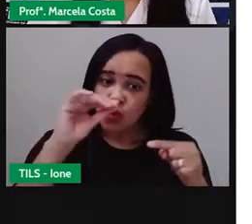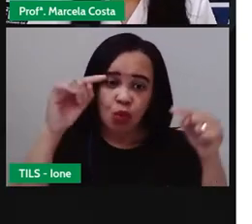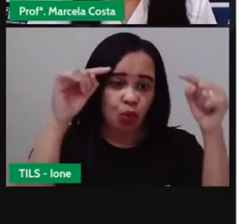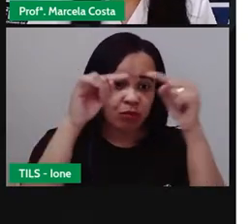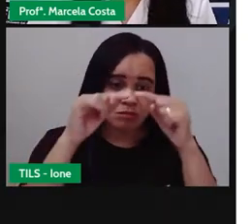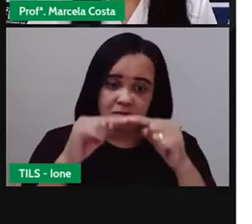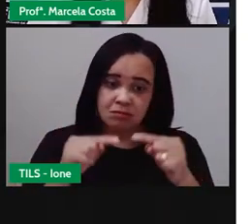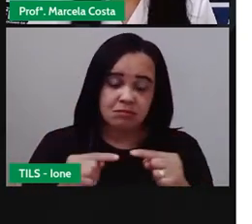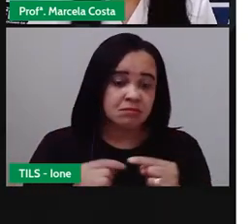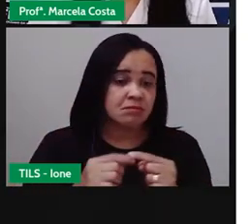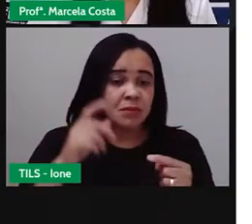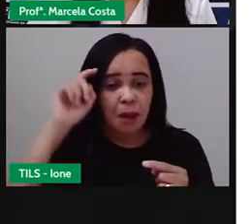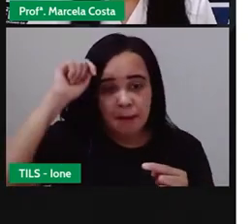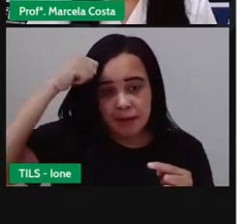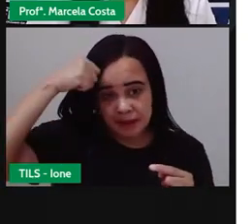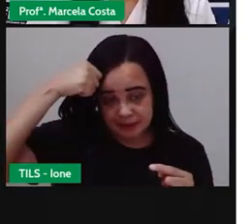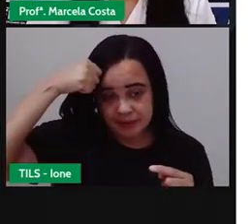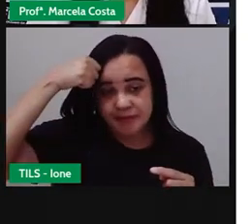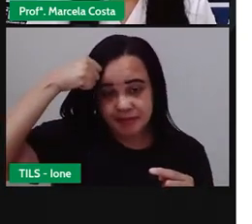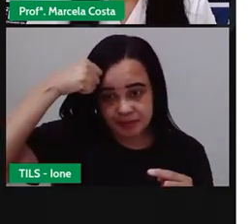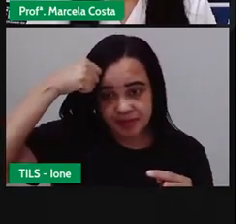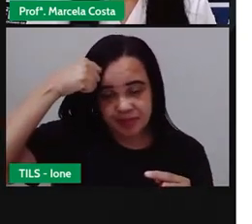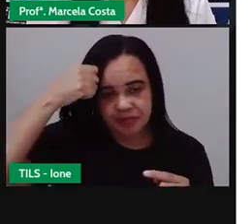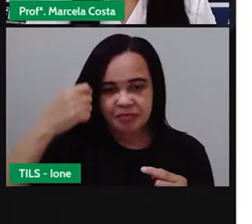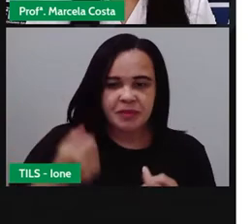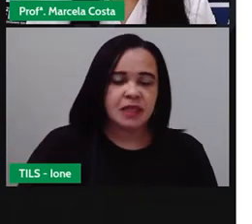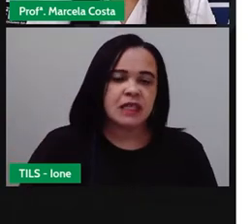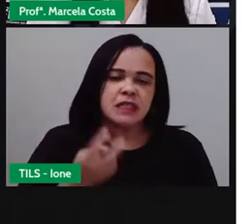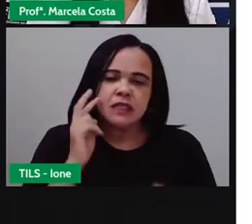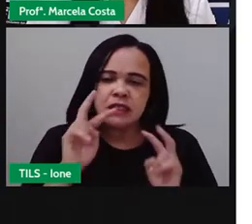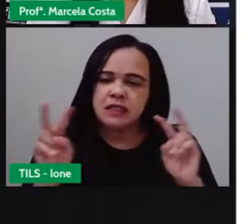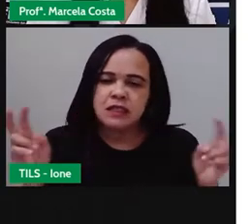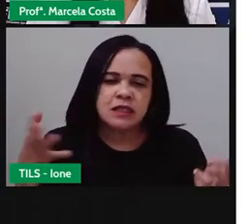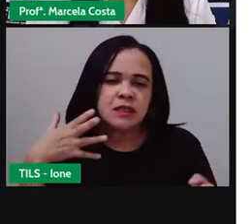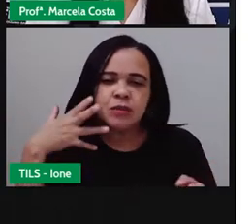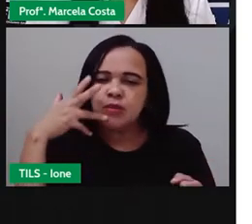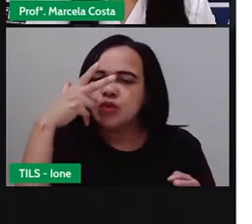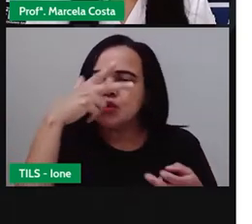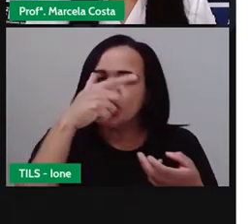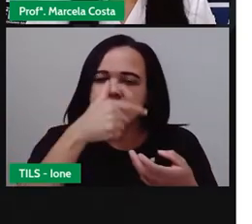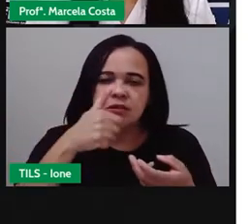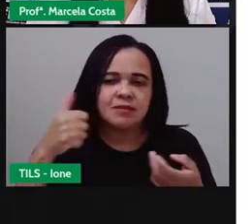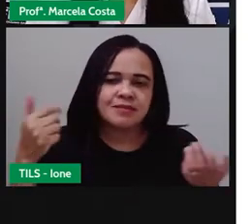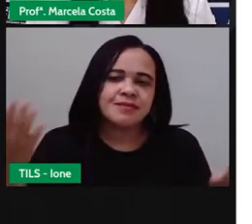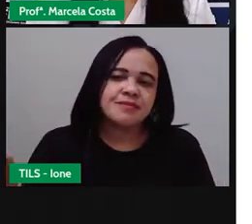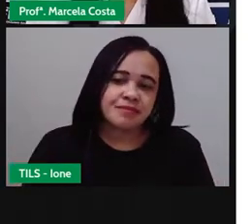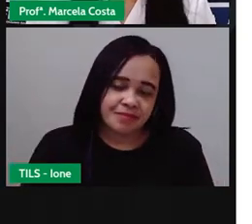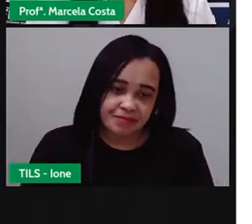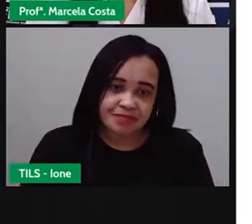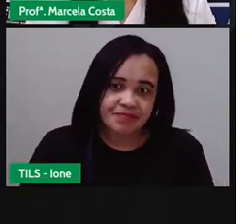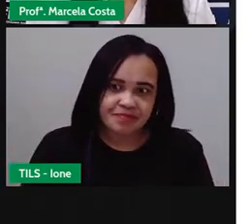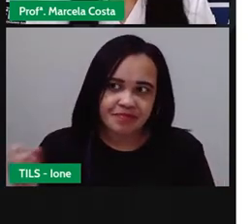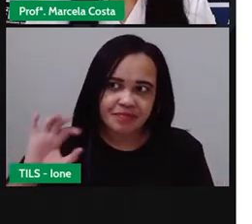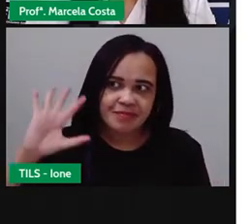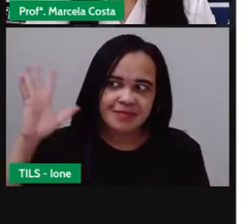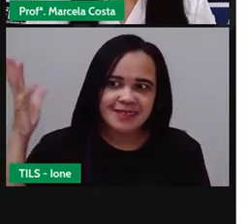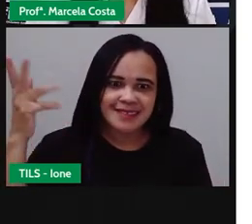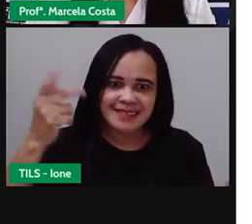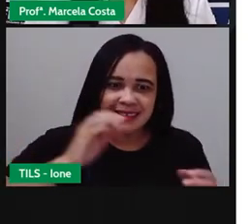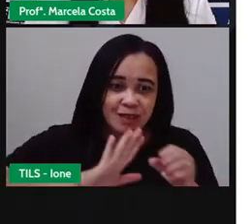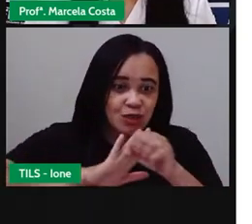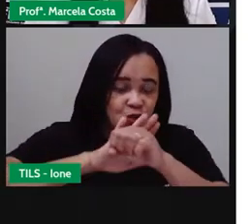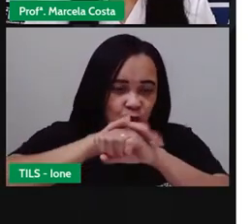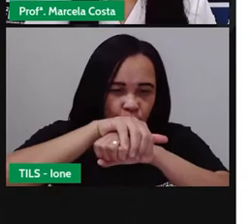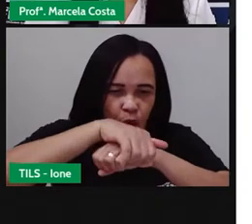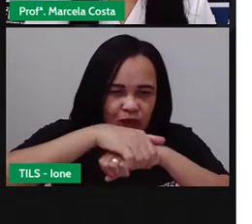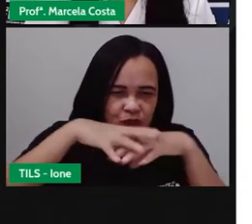preta e são bonitos exuberantes. Olha. Olha o céu à noite.